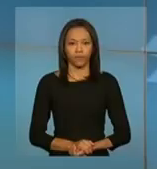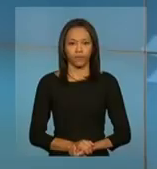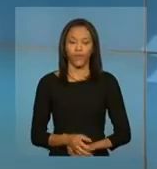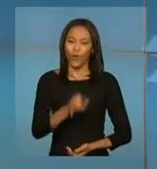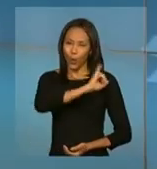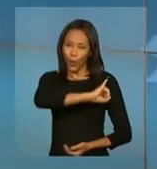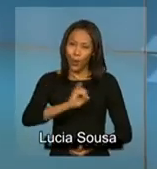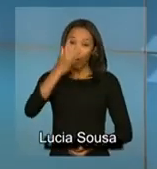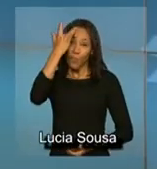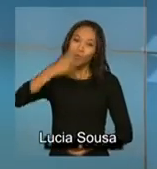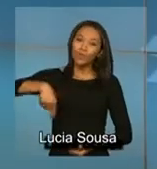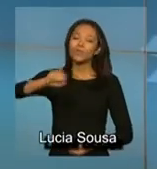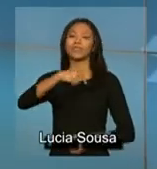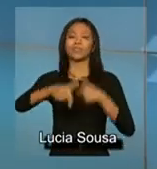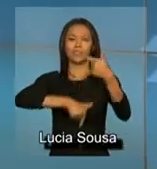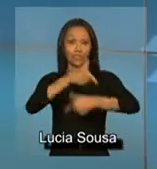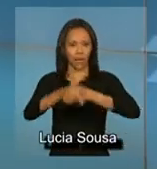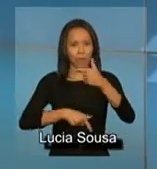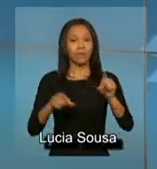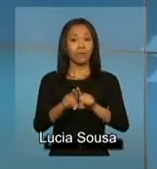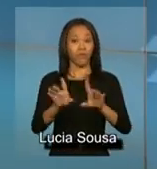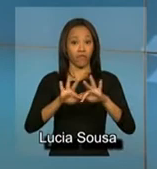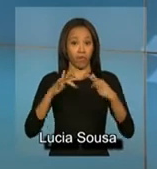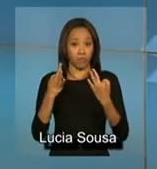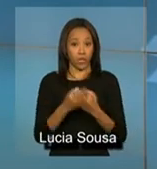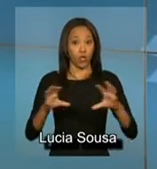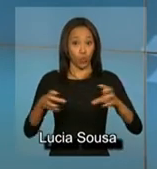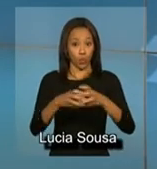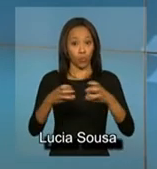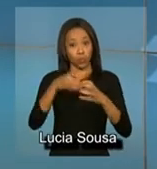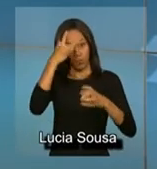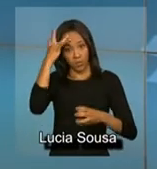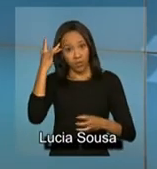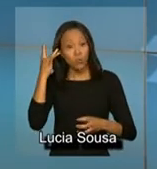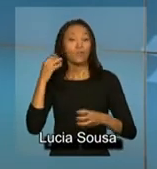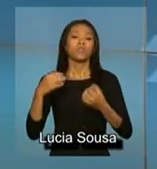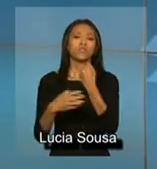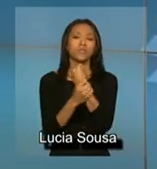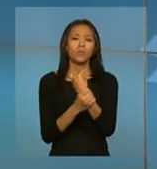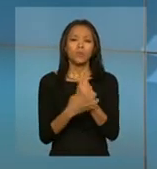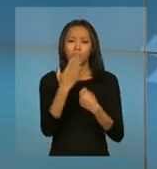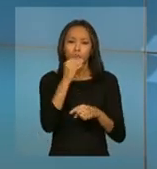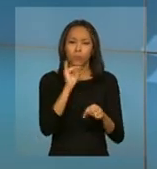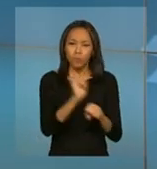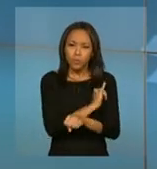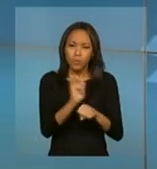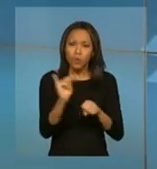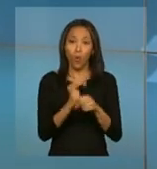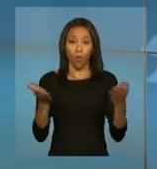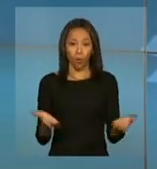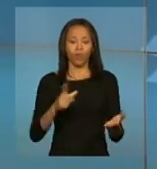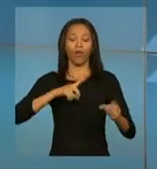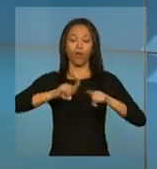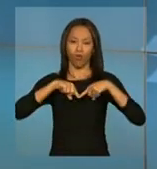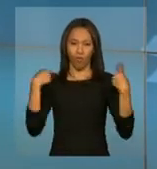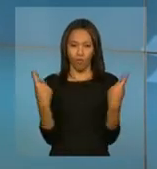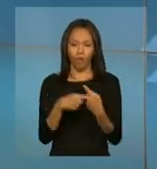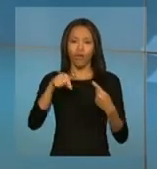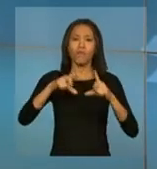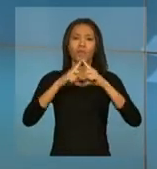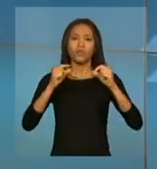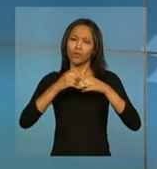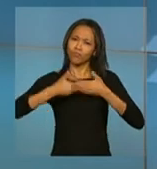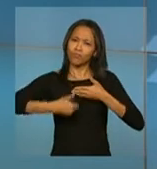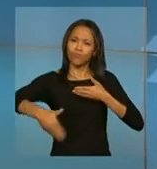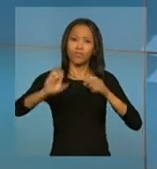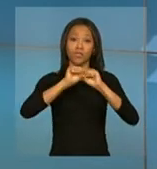Olá, agricultores, familiares e autoridades em segurança alimentar e nutricional se reúnem hoje em Brasília durante